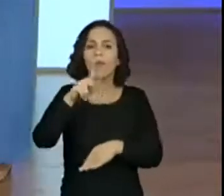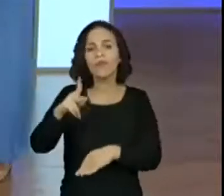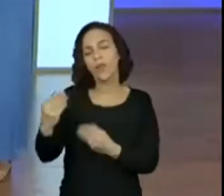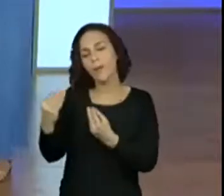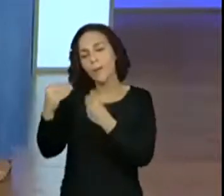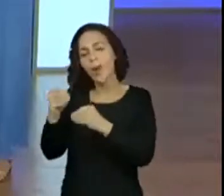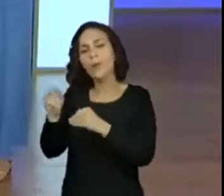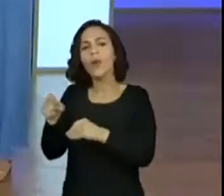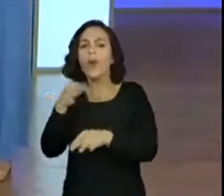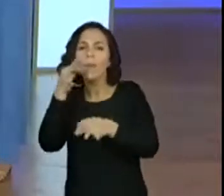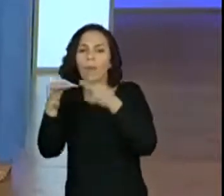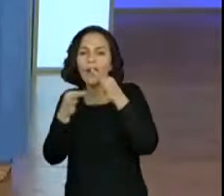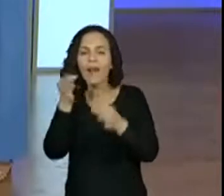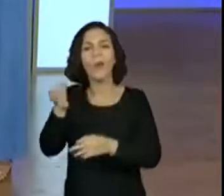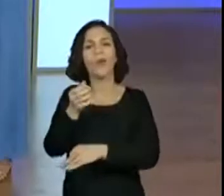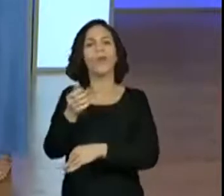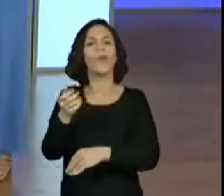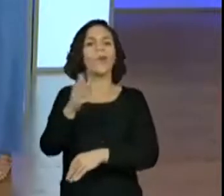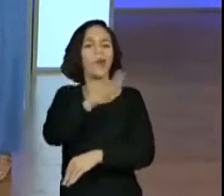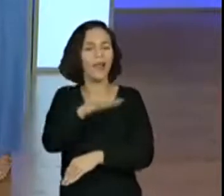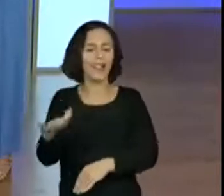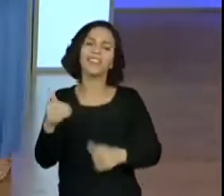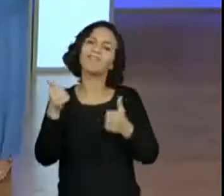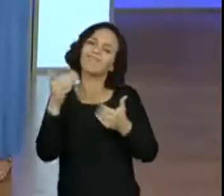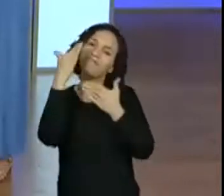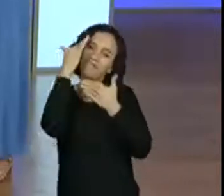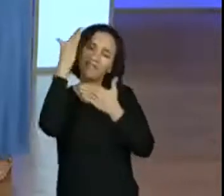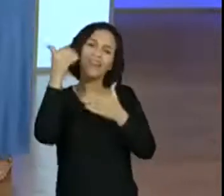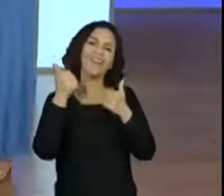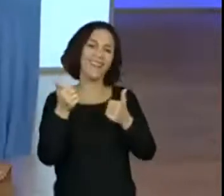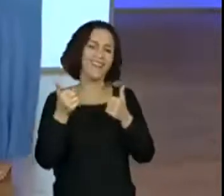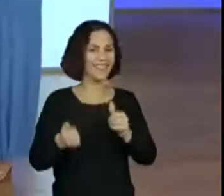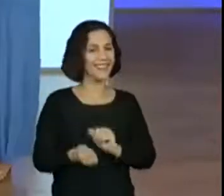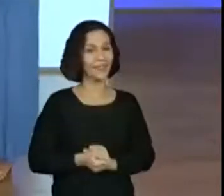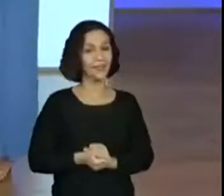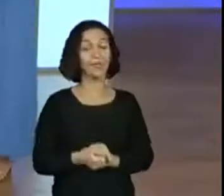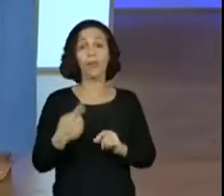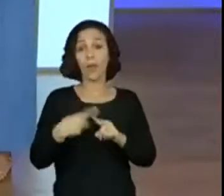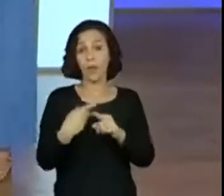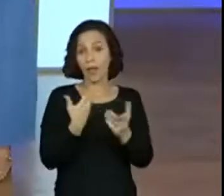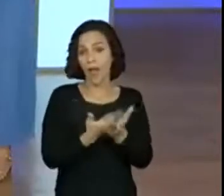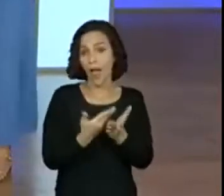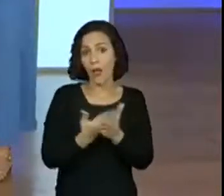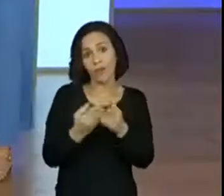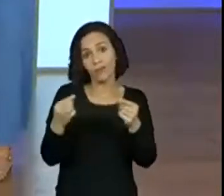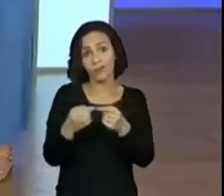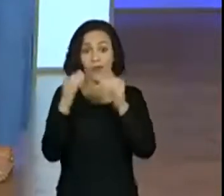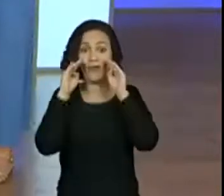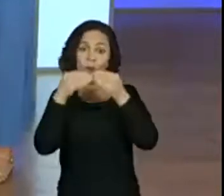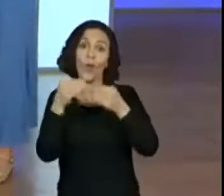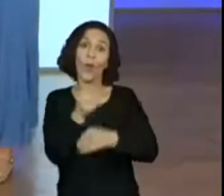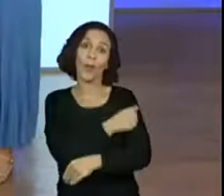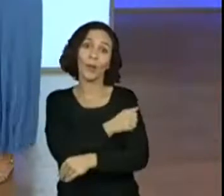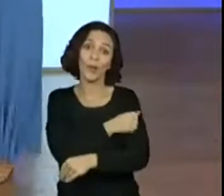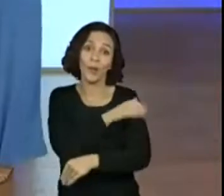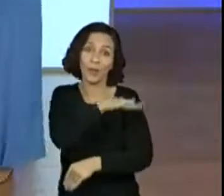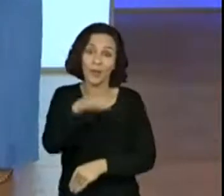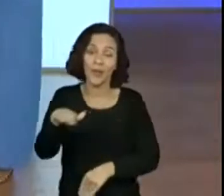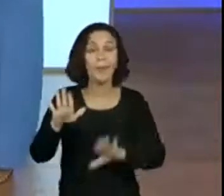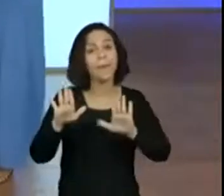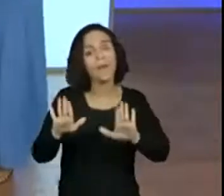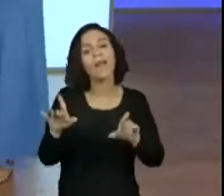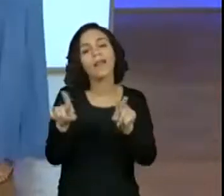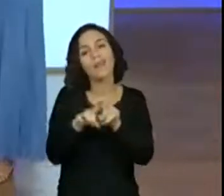colocado, a gente, olha, tem que agradecer muito mesmo o tempo todo. Muito obrigada. Porque as nossas aulas são para os alunos, mas a gente também